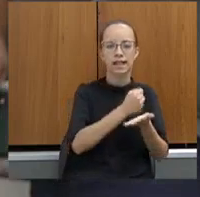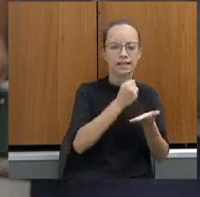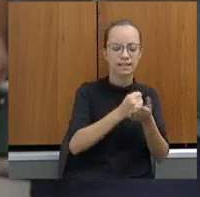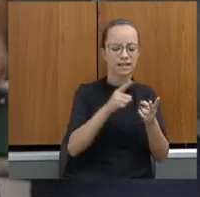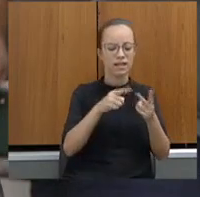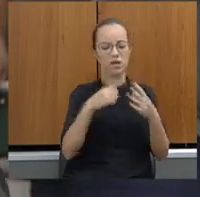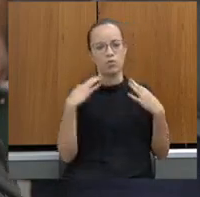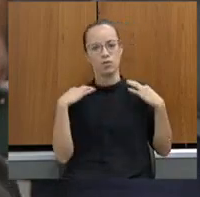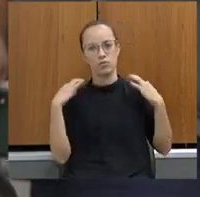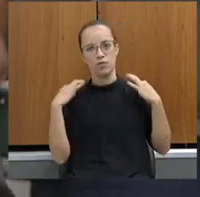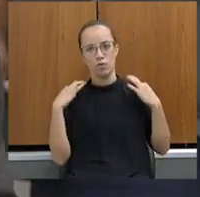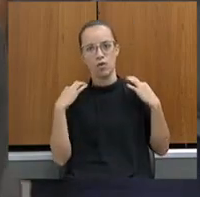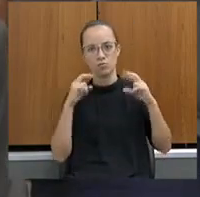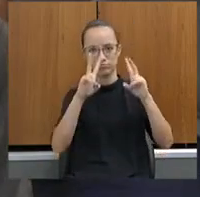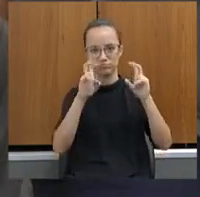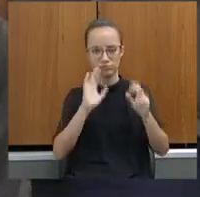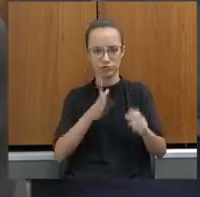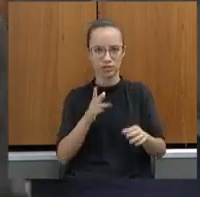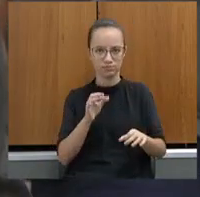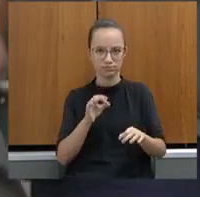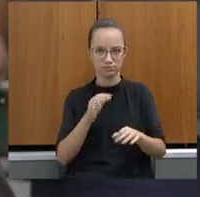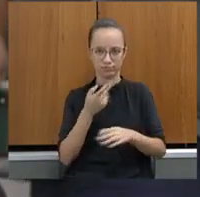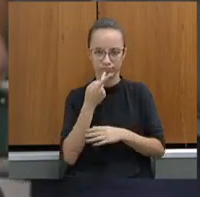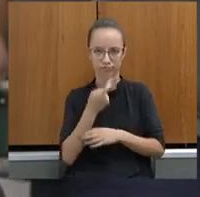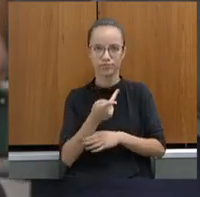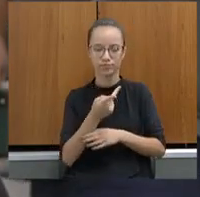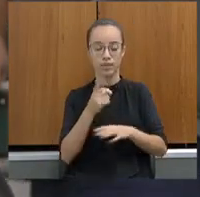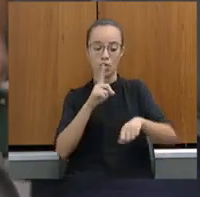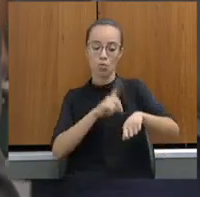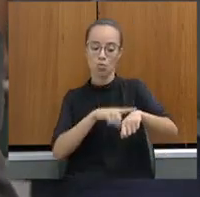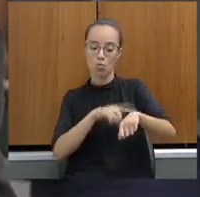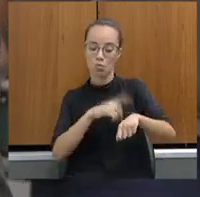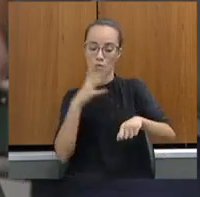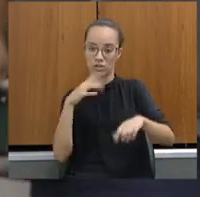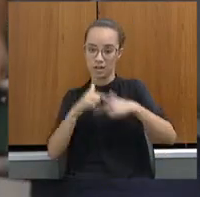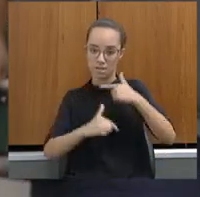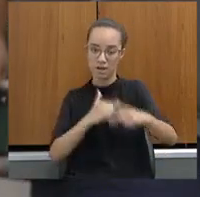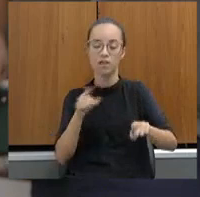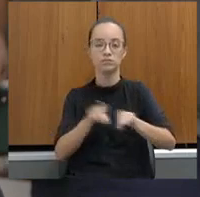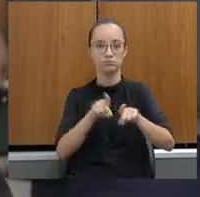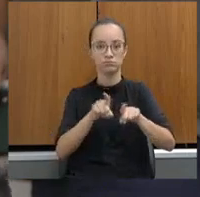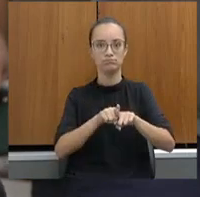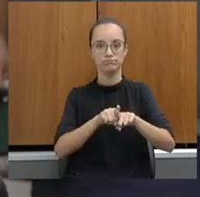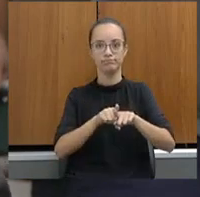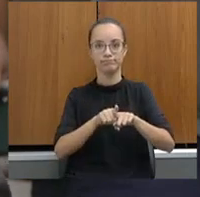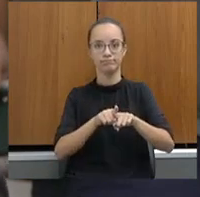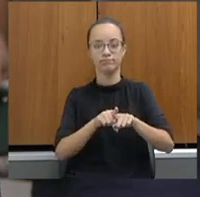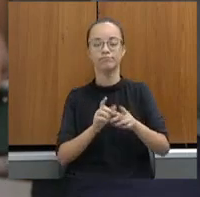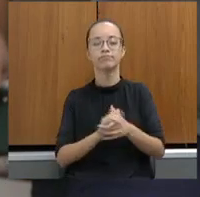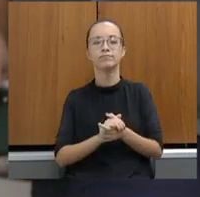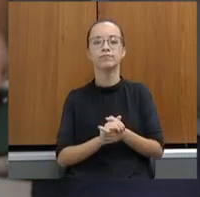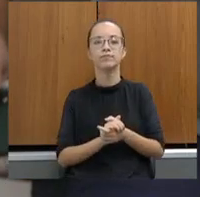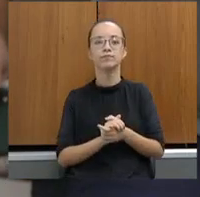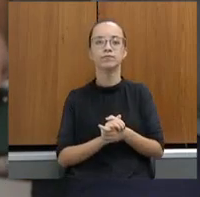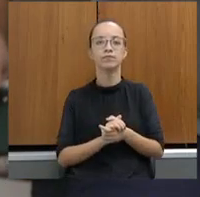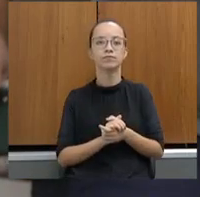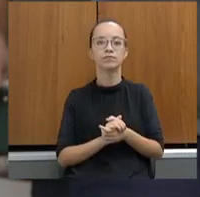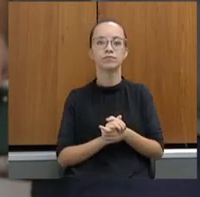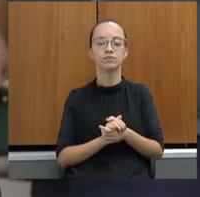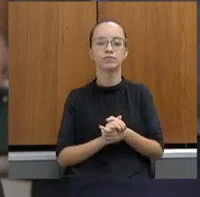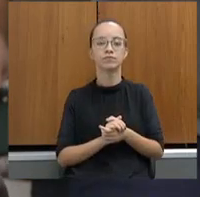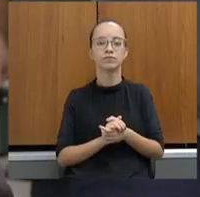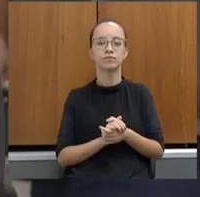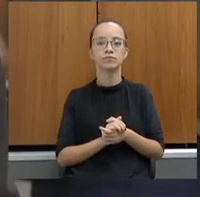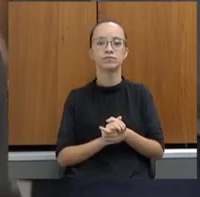uniforme, a carga horária, bem lembrada pelo senhor, o tanto de tranquilidade, Ana